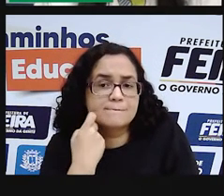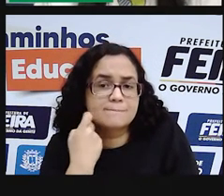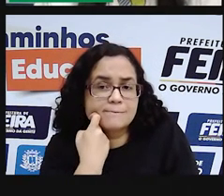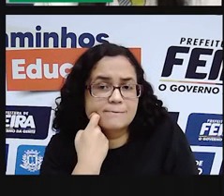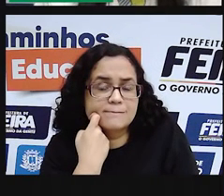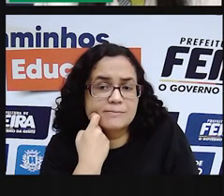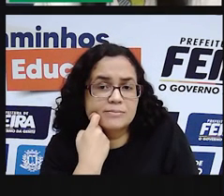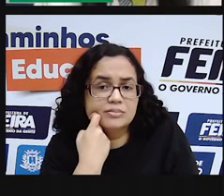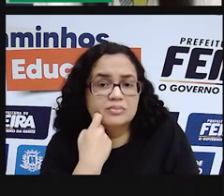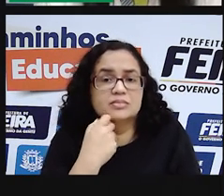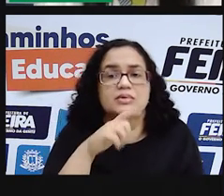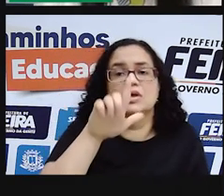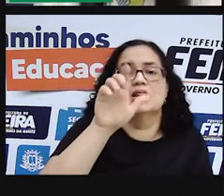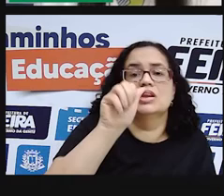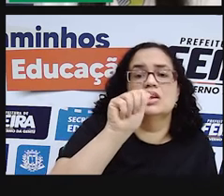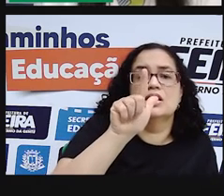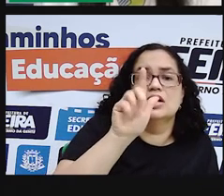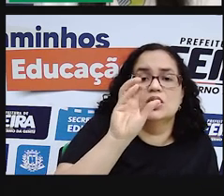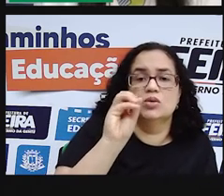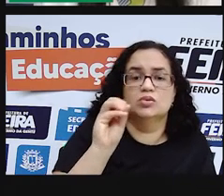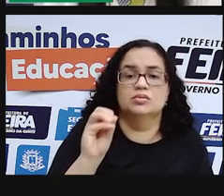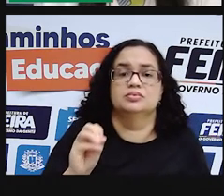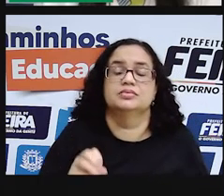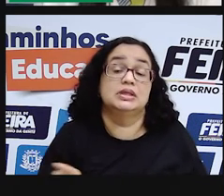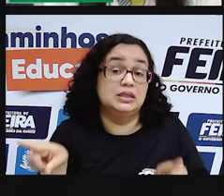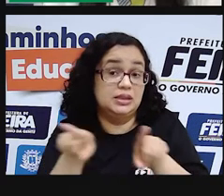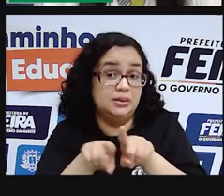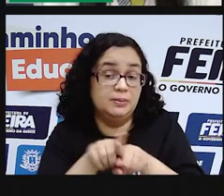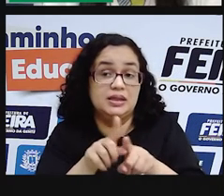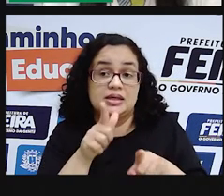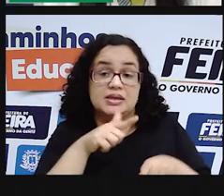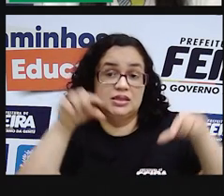encontrados nos lagos e também nas lagunas.